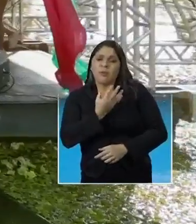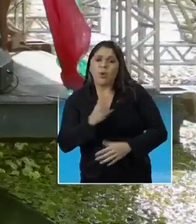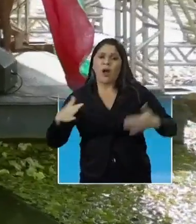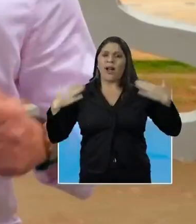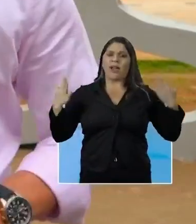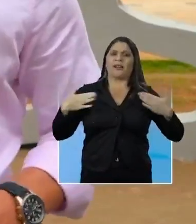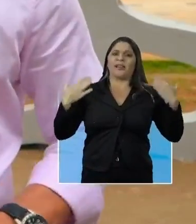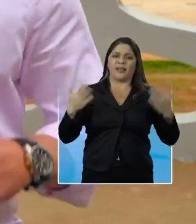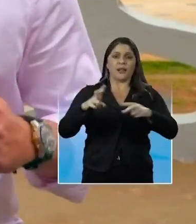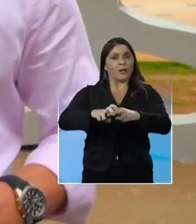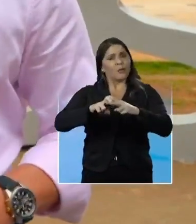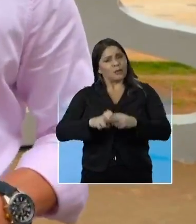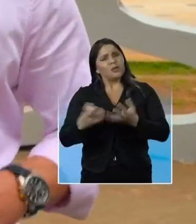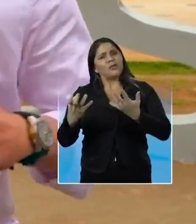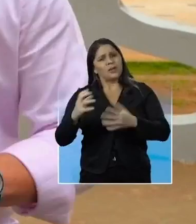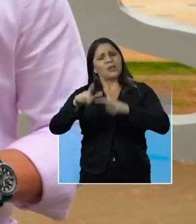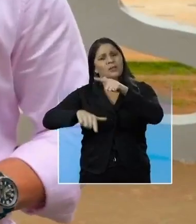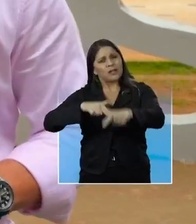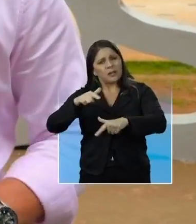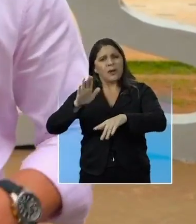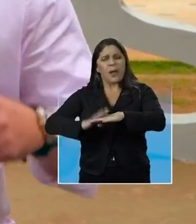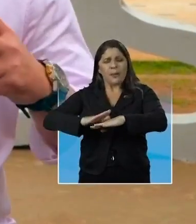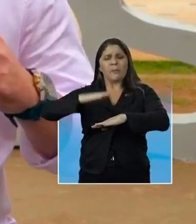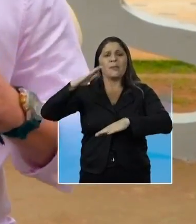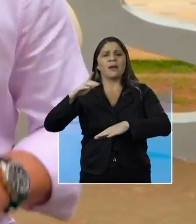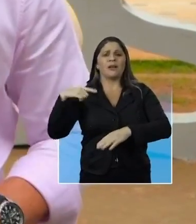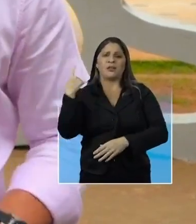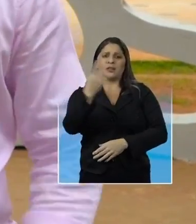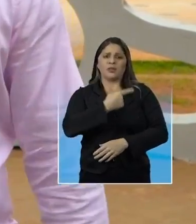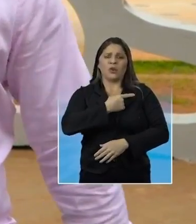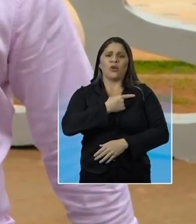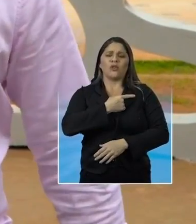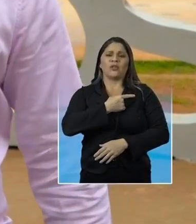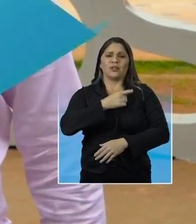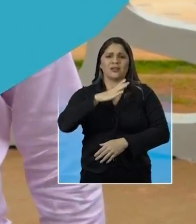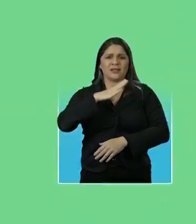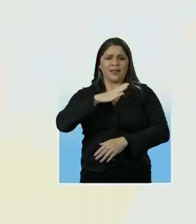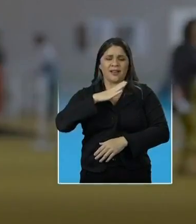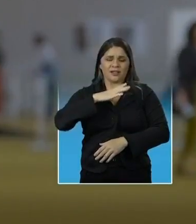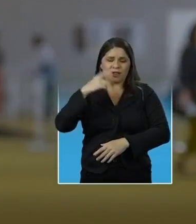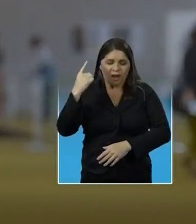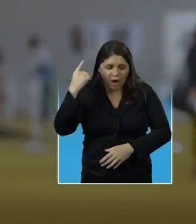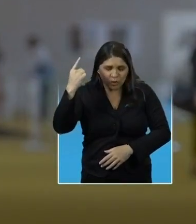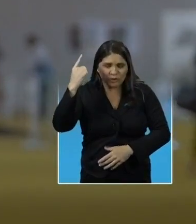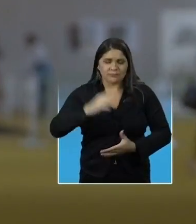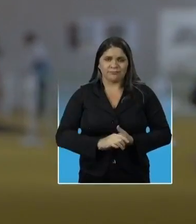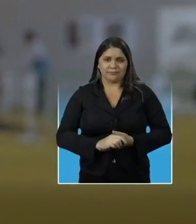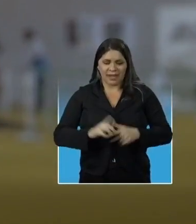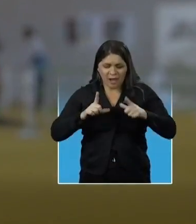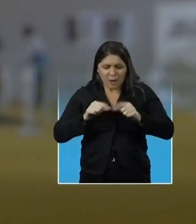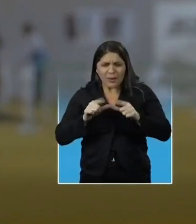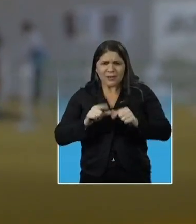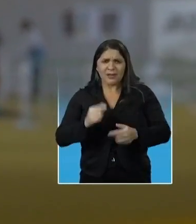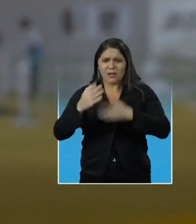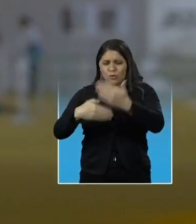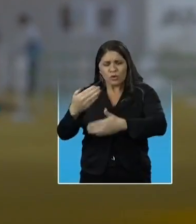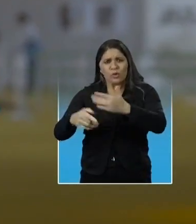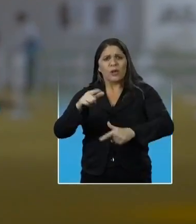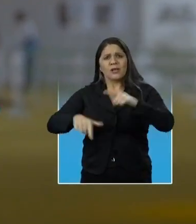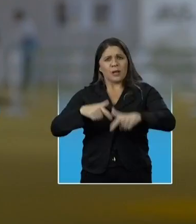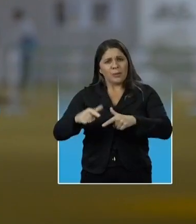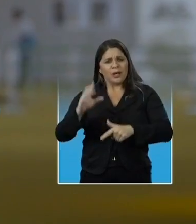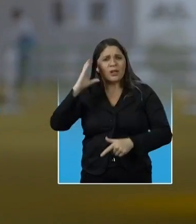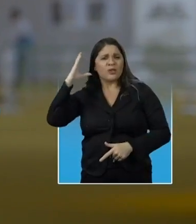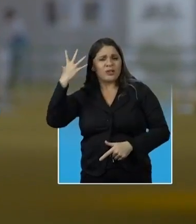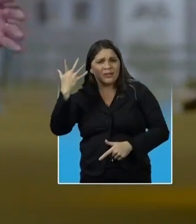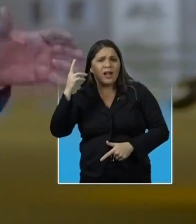gente alegre. Por isso que eu quero trabalhar cada vez mais pela nossa querida cidade alta. Daqui de Brasília, vamos seguir trabalhando para realizar